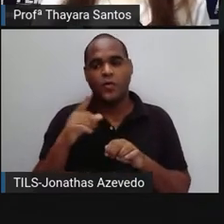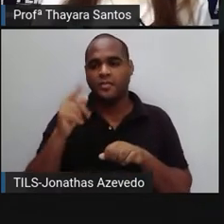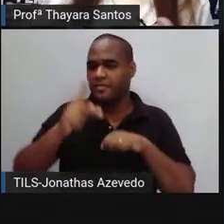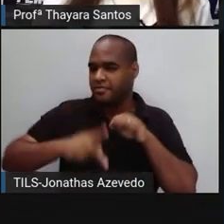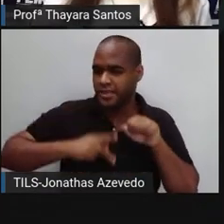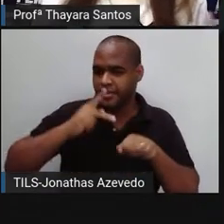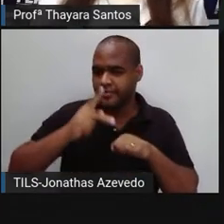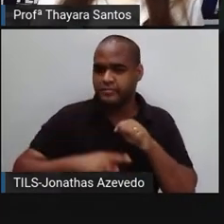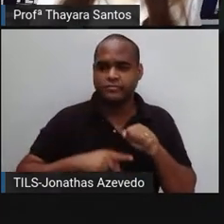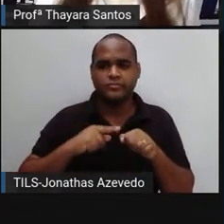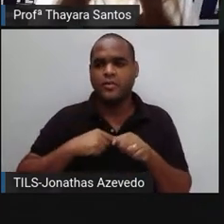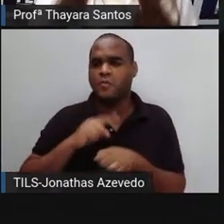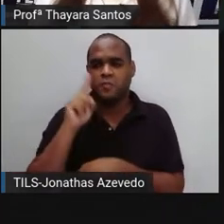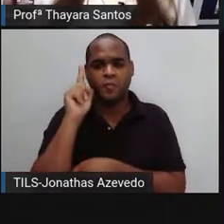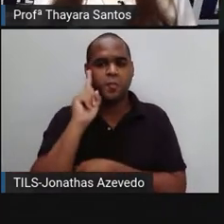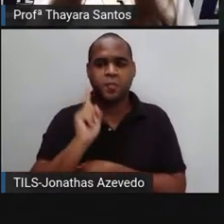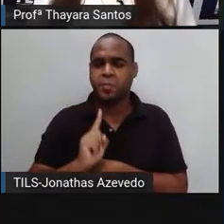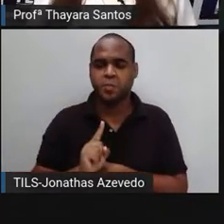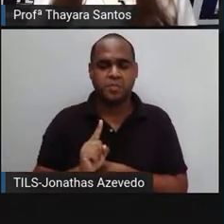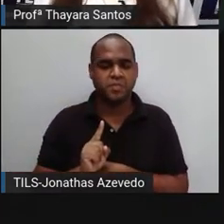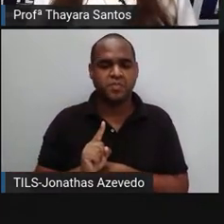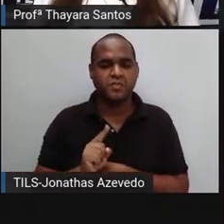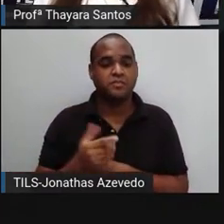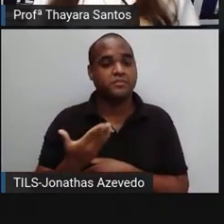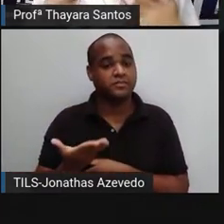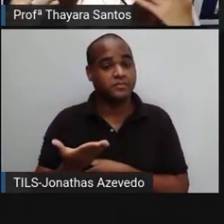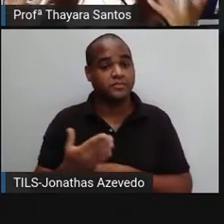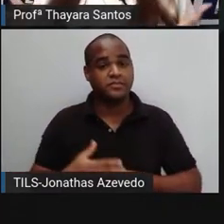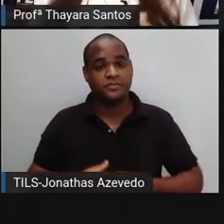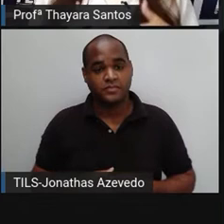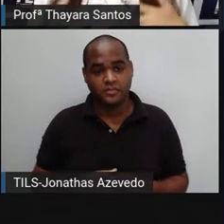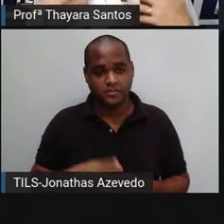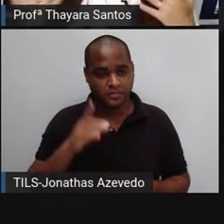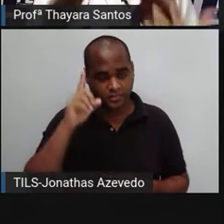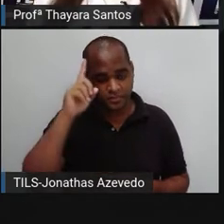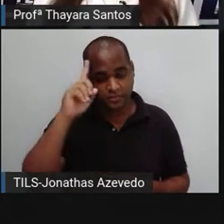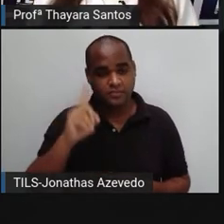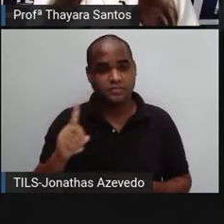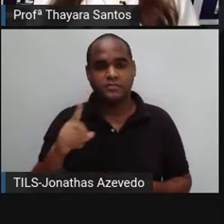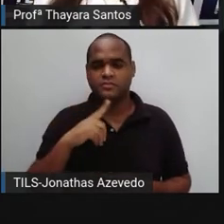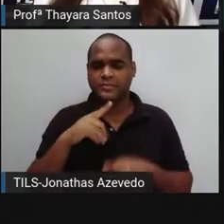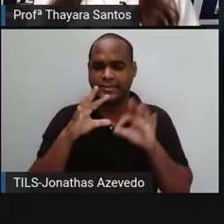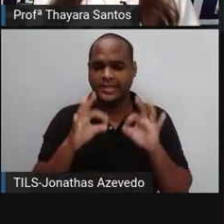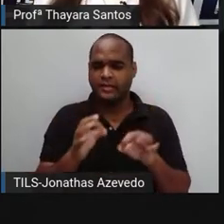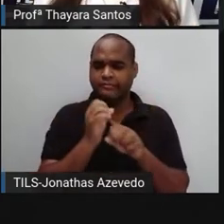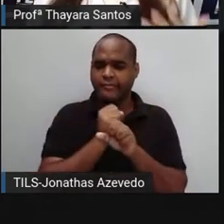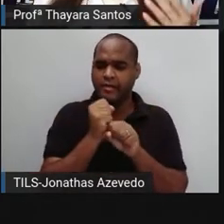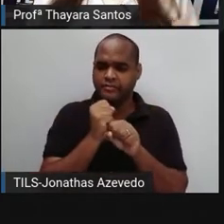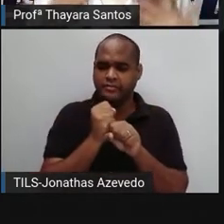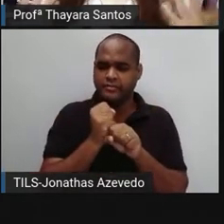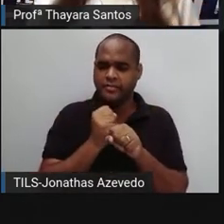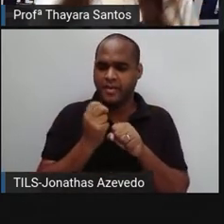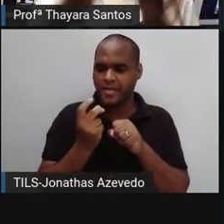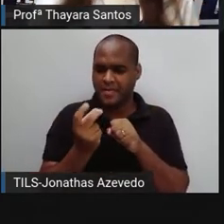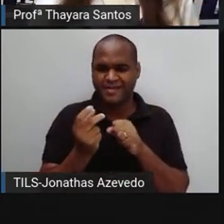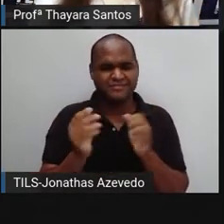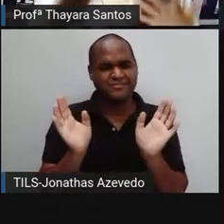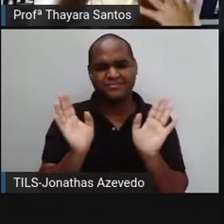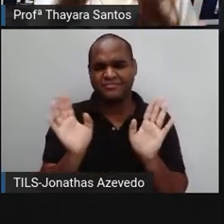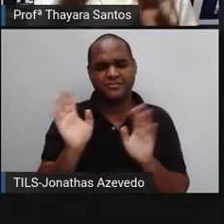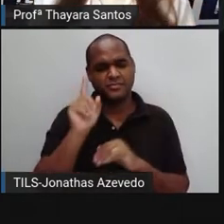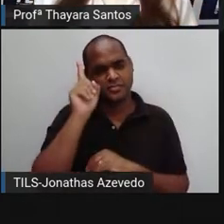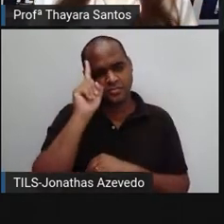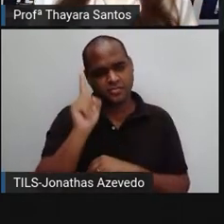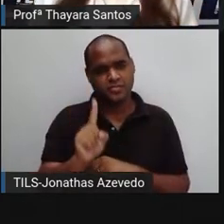decomposição indeterminado. O que quer dizer isso? A gente não sabe ao certo quanto tempo leva, mas certamente